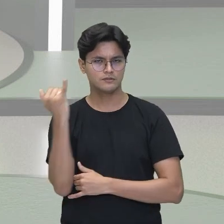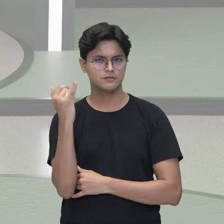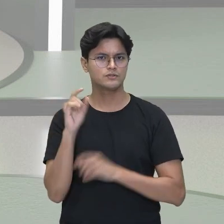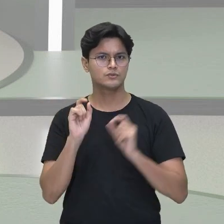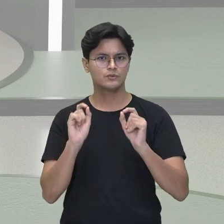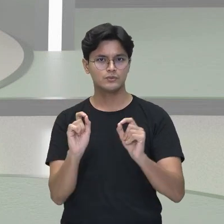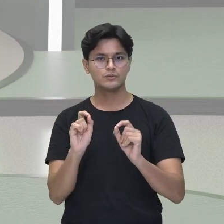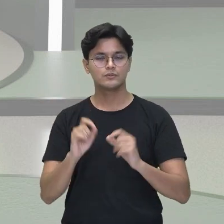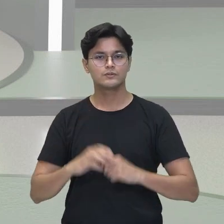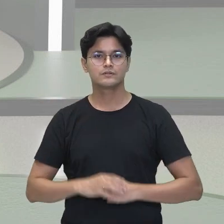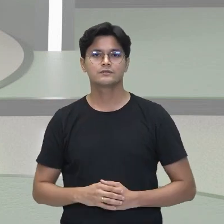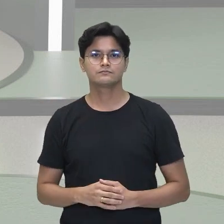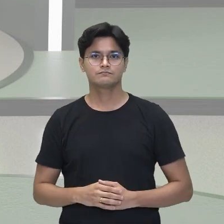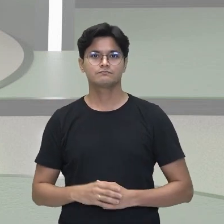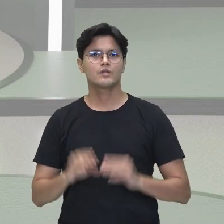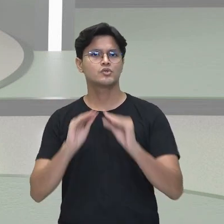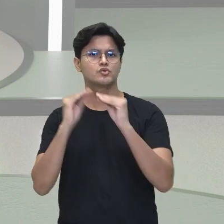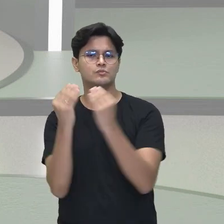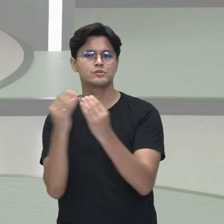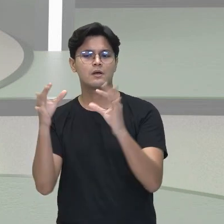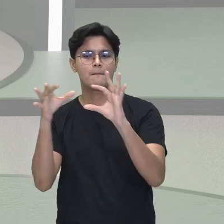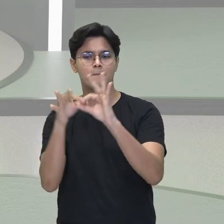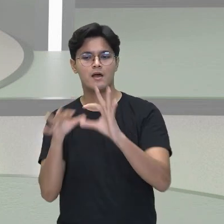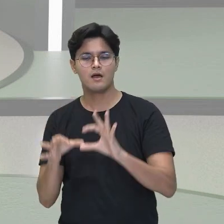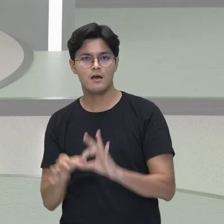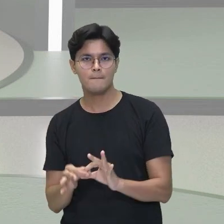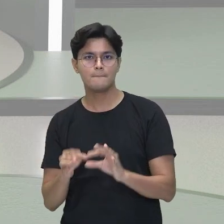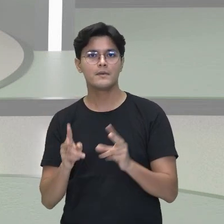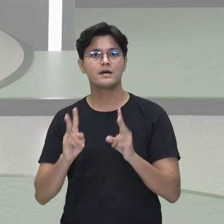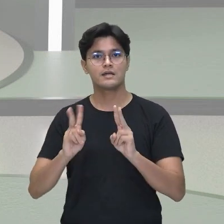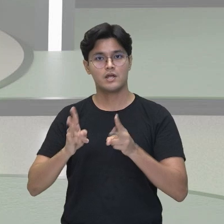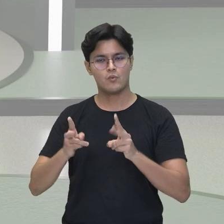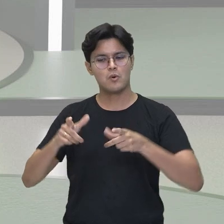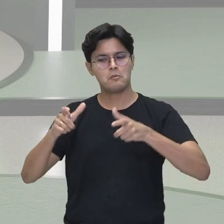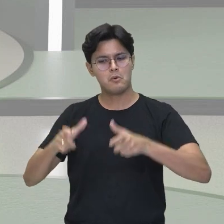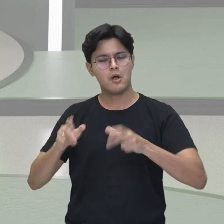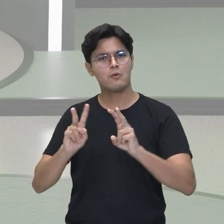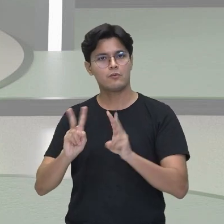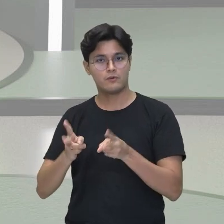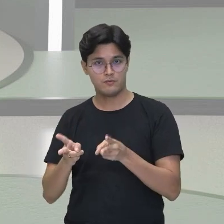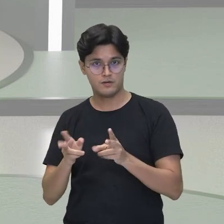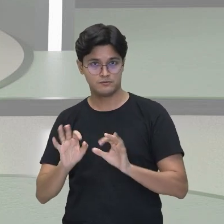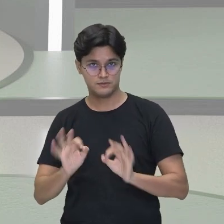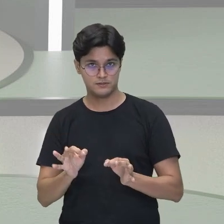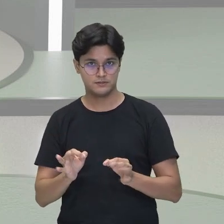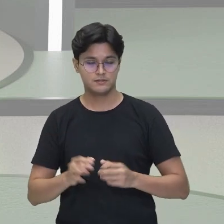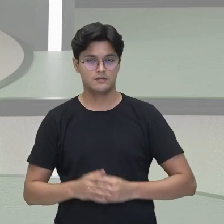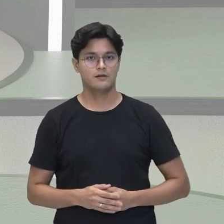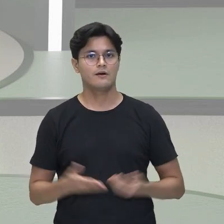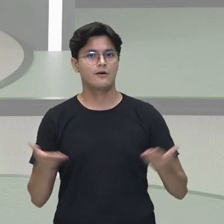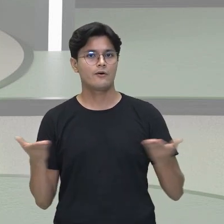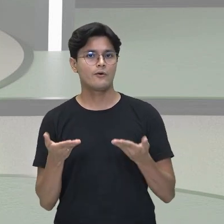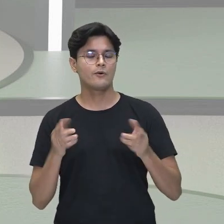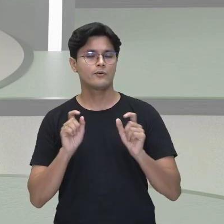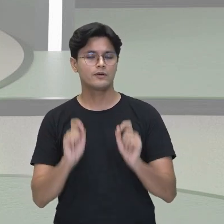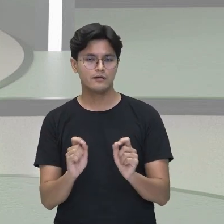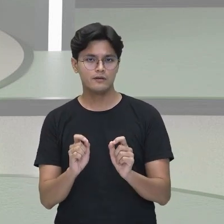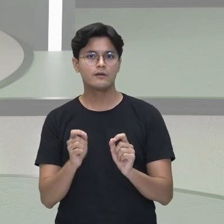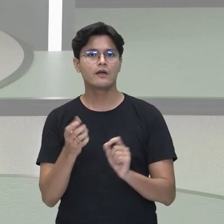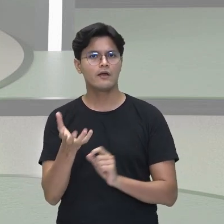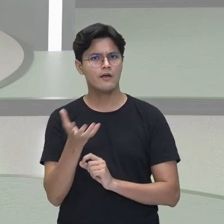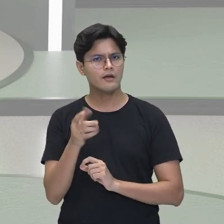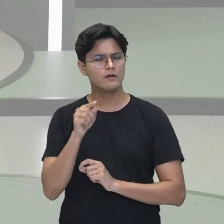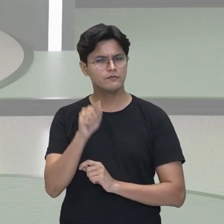Ligantes iguais do mesmo lado do plano. E agora, eu quero que vocês